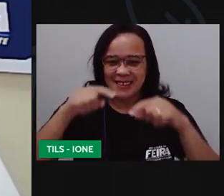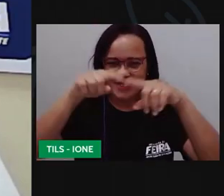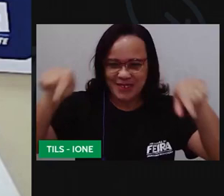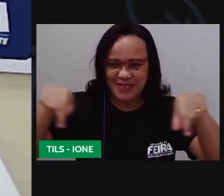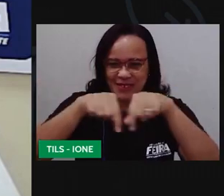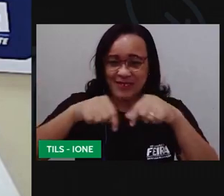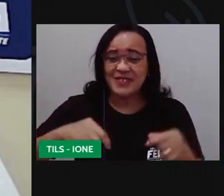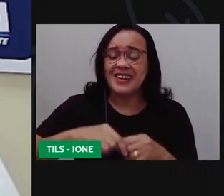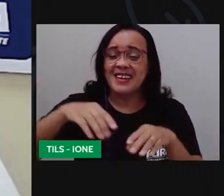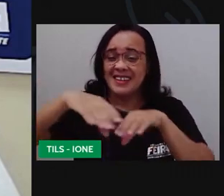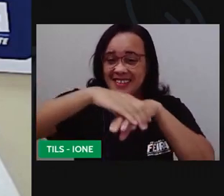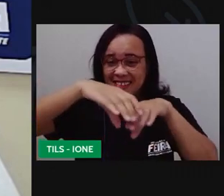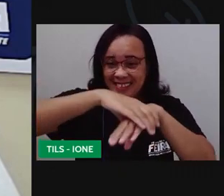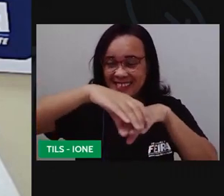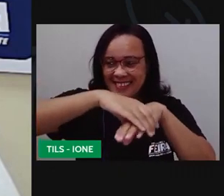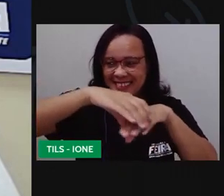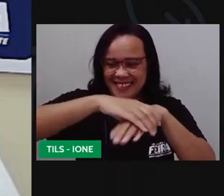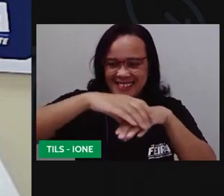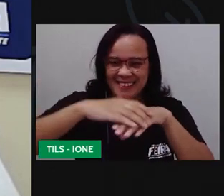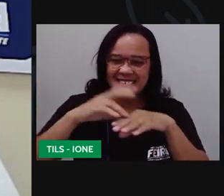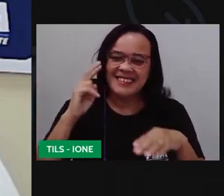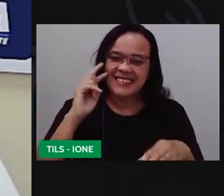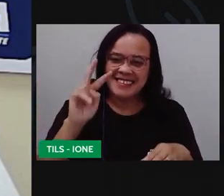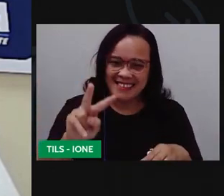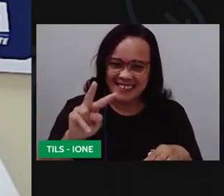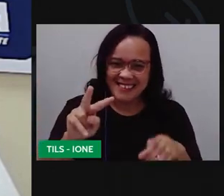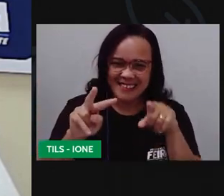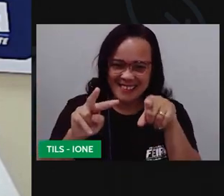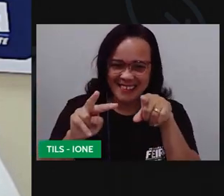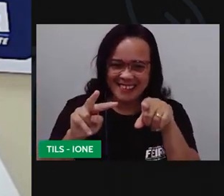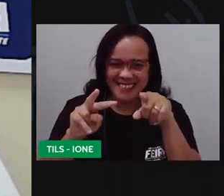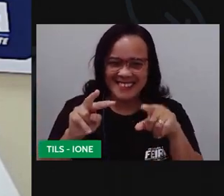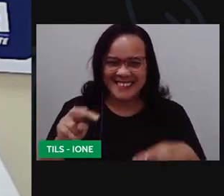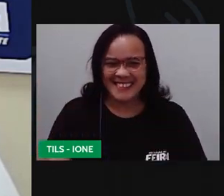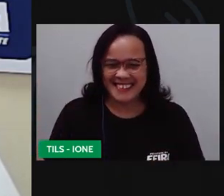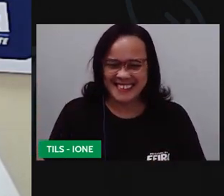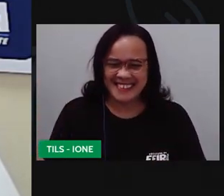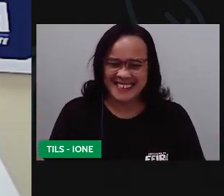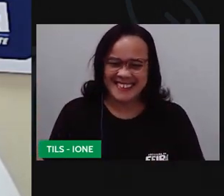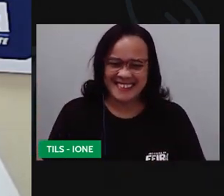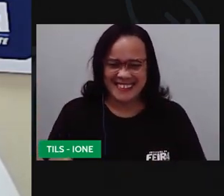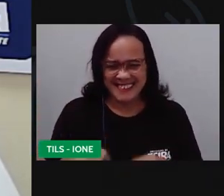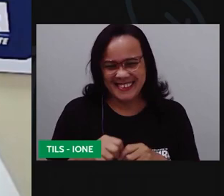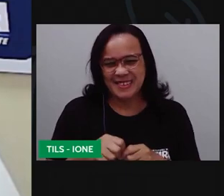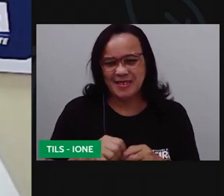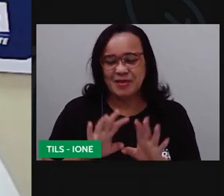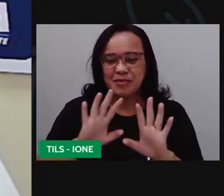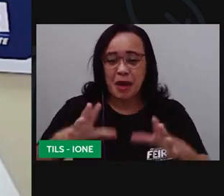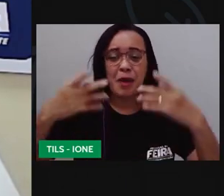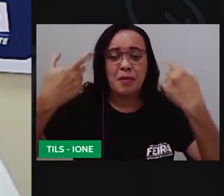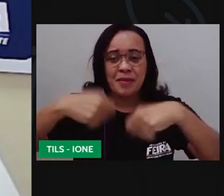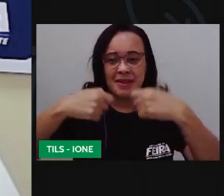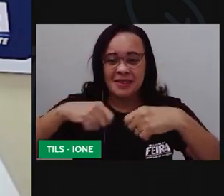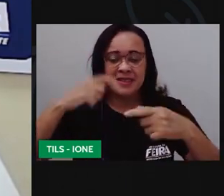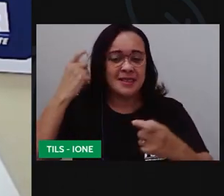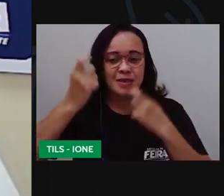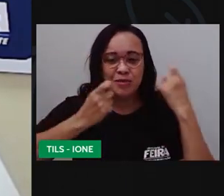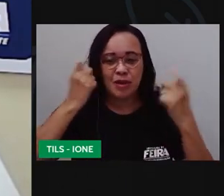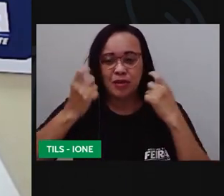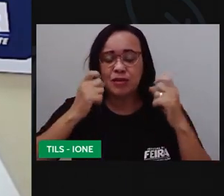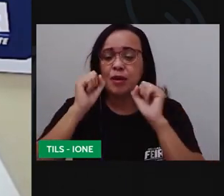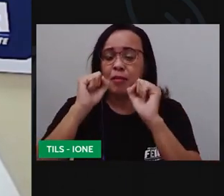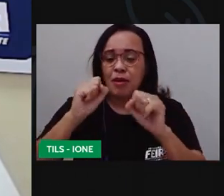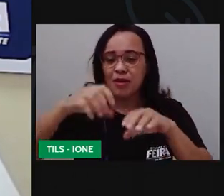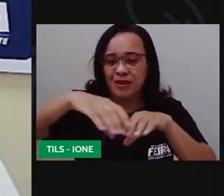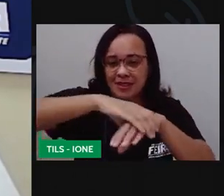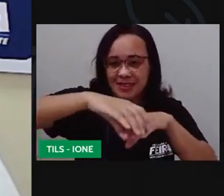de sapato né olha só aqui essa aqui tá até arrebentada mas nem precisa se preocupar pode ser uma caixa de sapato